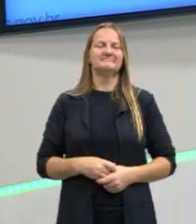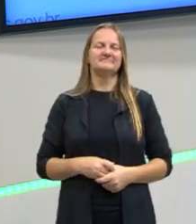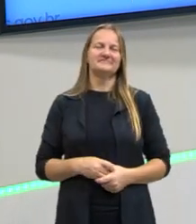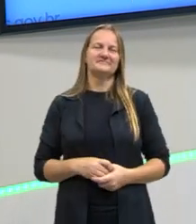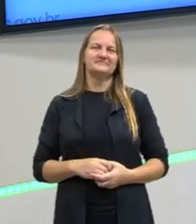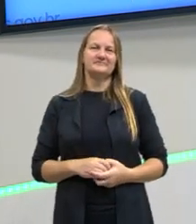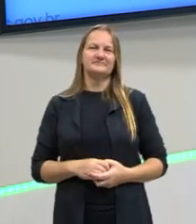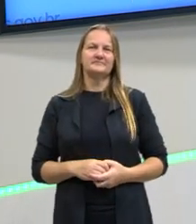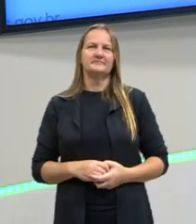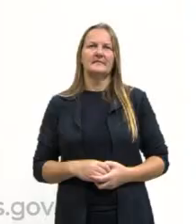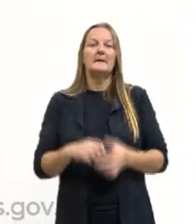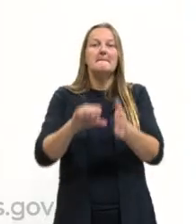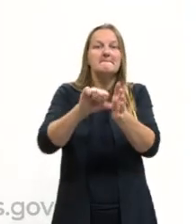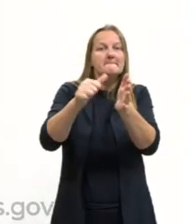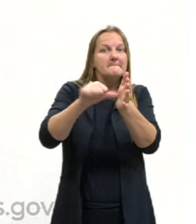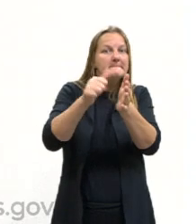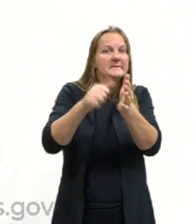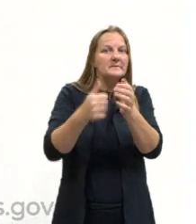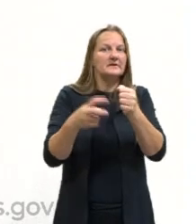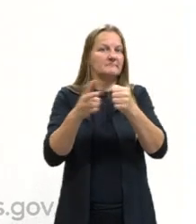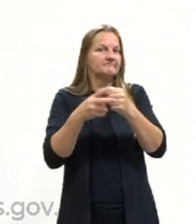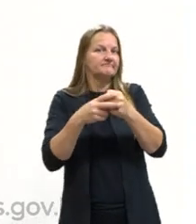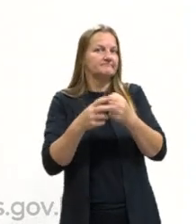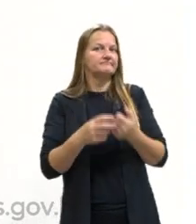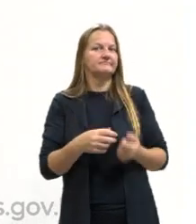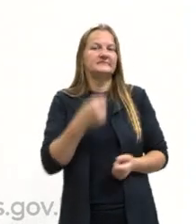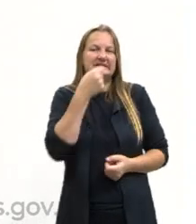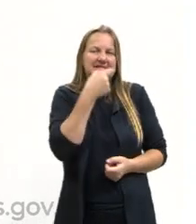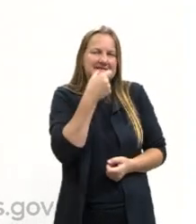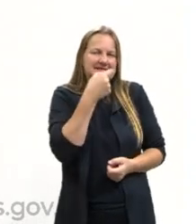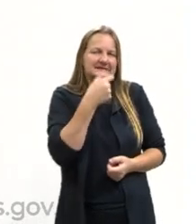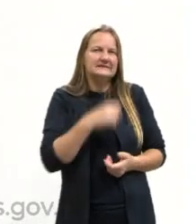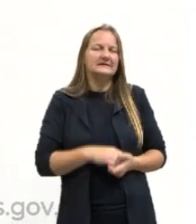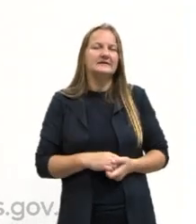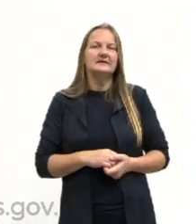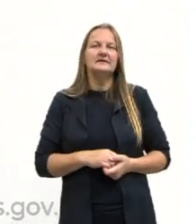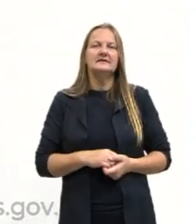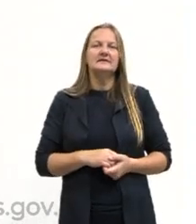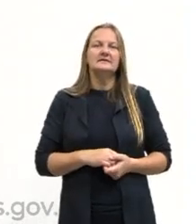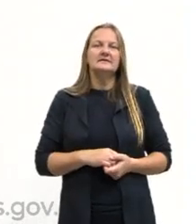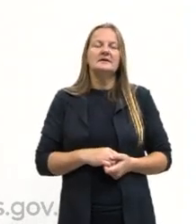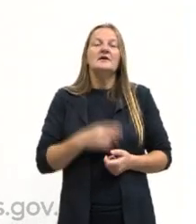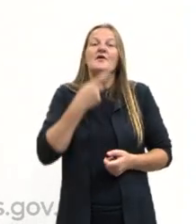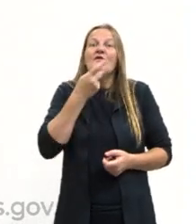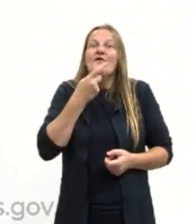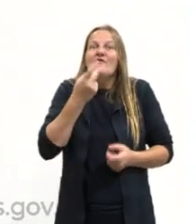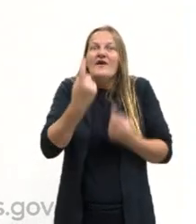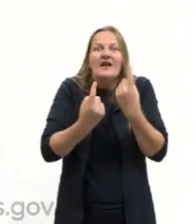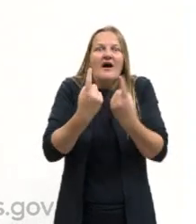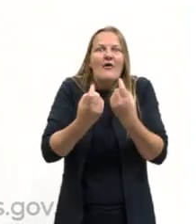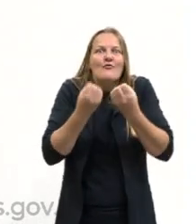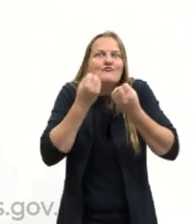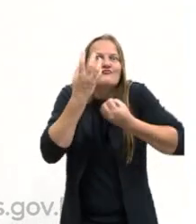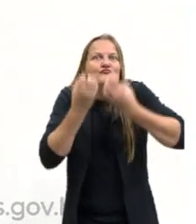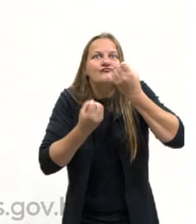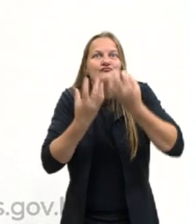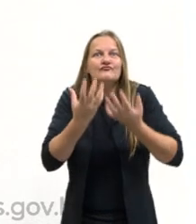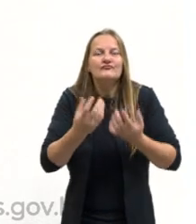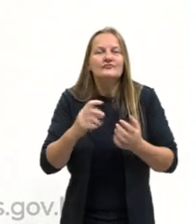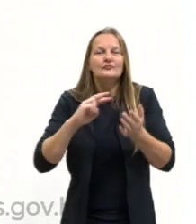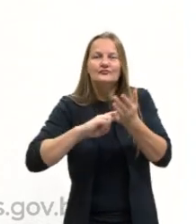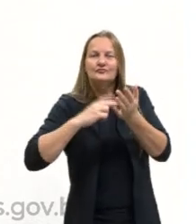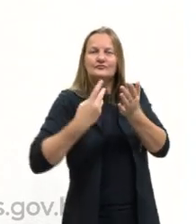Ironia verbal. Ela ocorre quando se diz algo pretendendo expressar outro